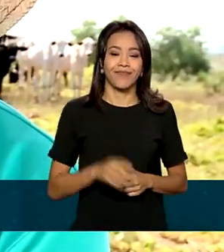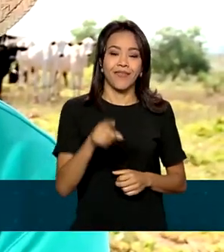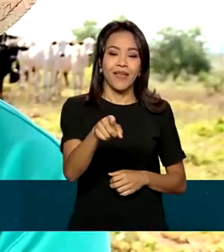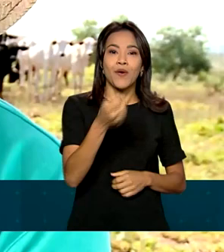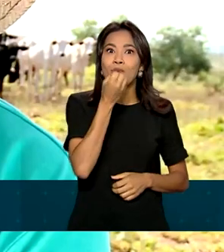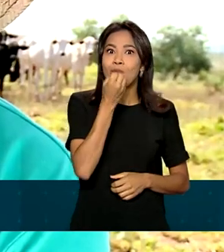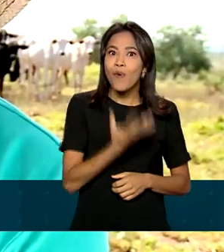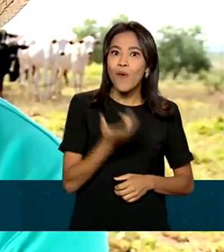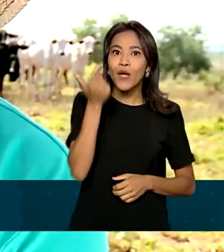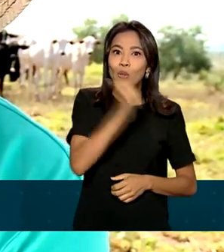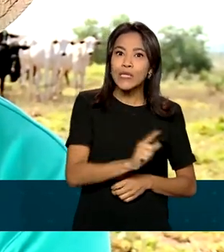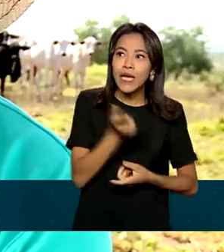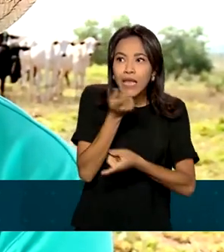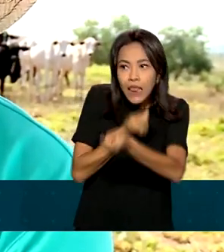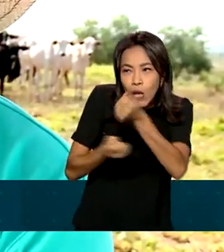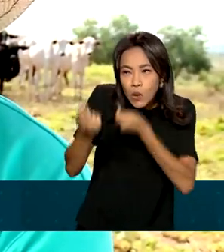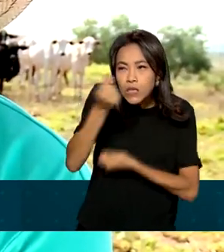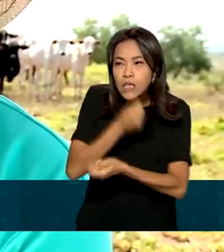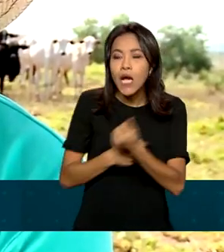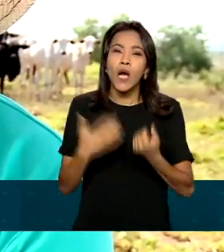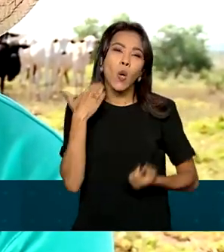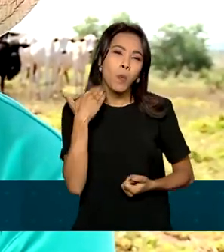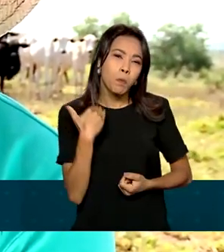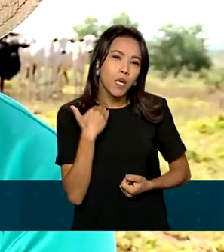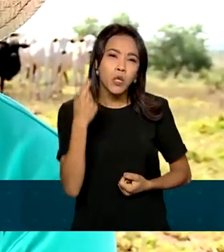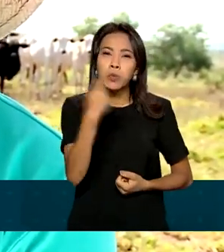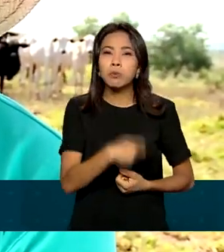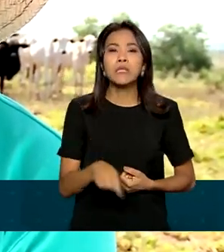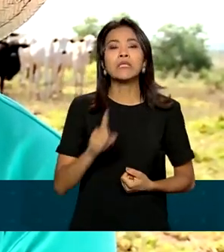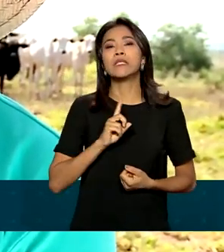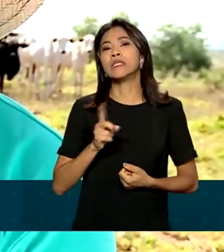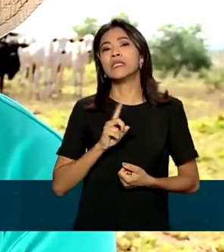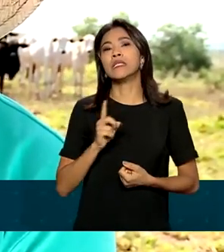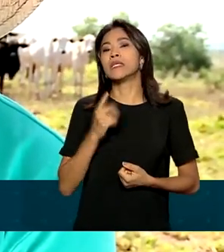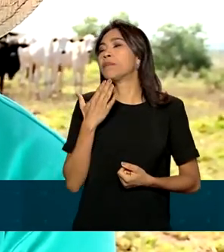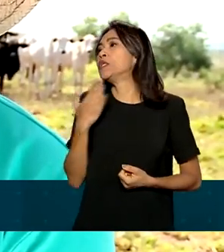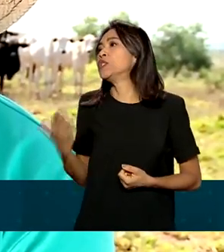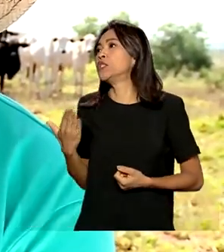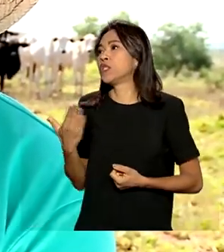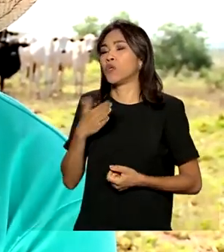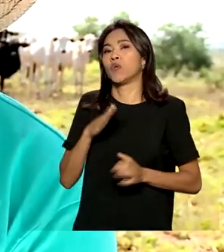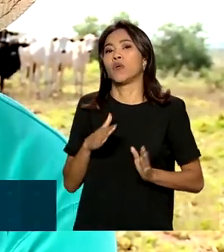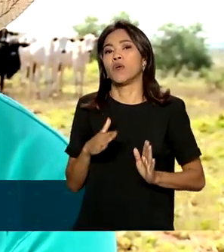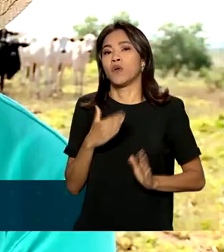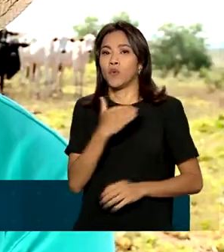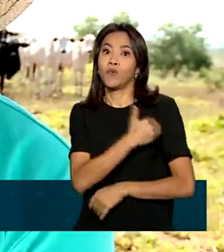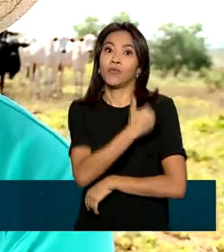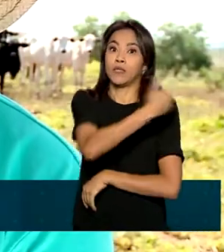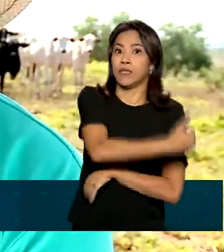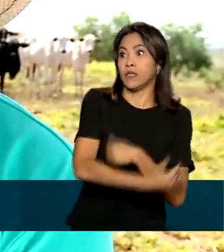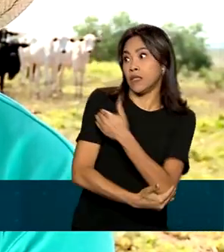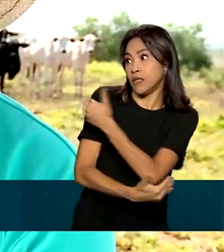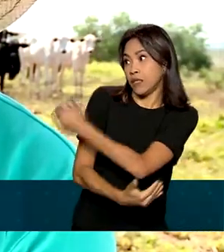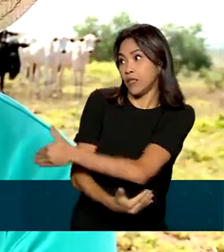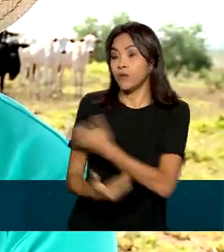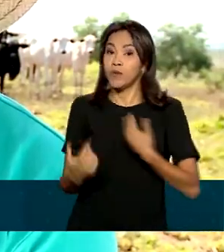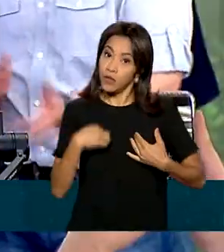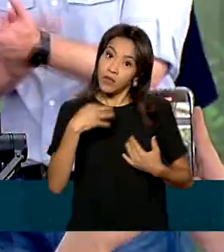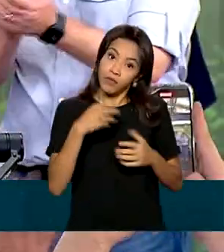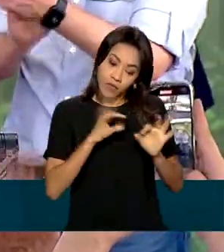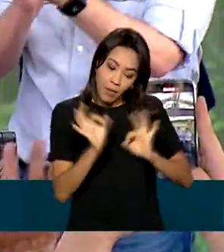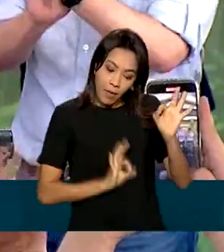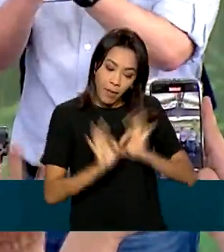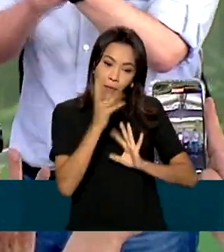negociar diretamente com o banco, sem precisar estar pegando a aval do vizinho, companheiro, e você discutir o seu projeto de vida.